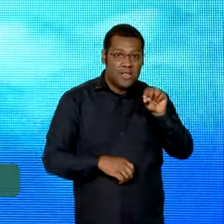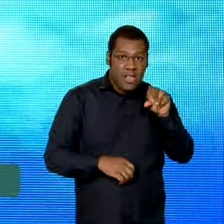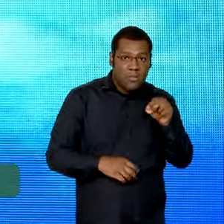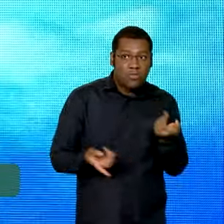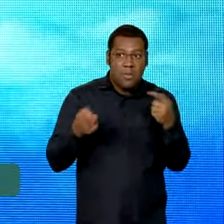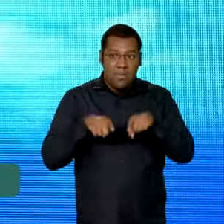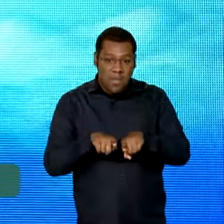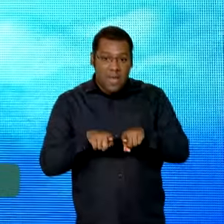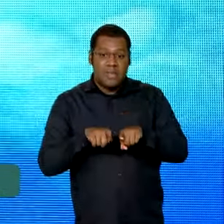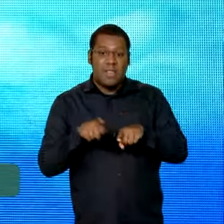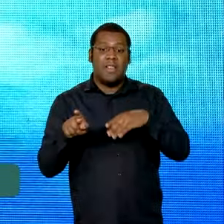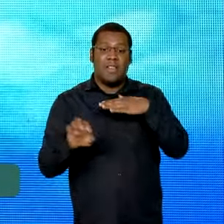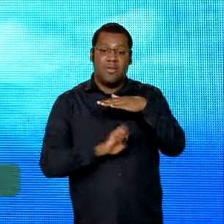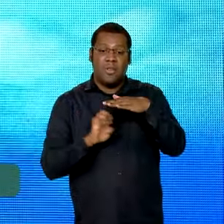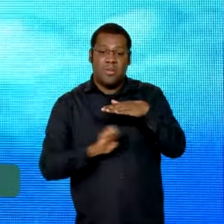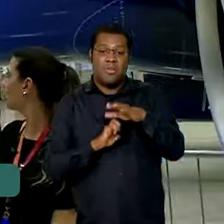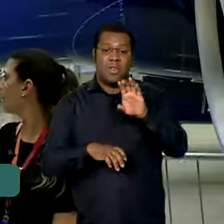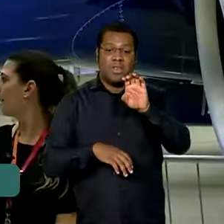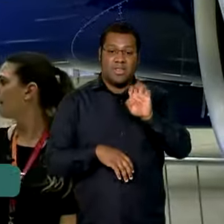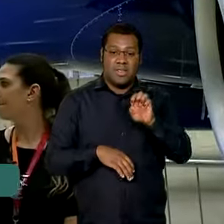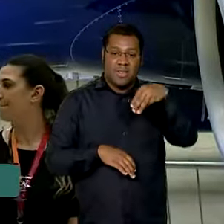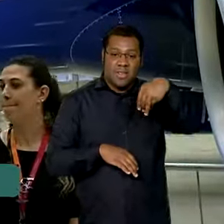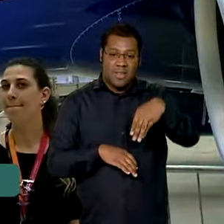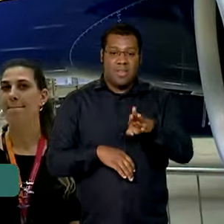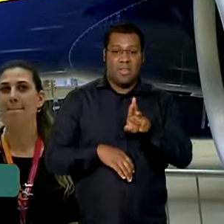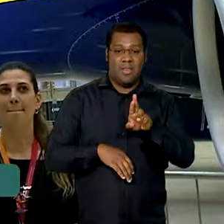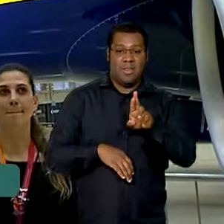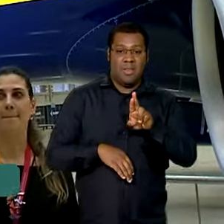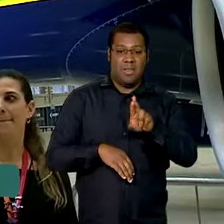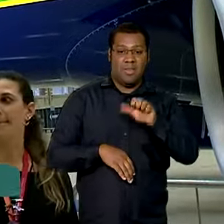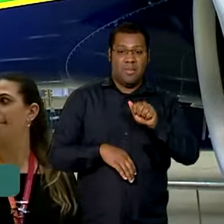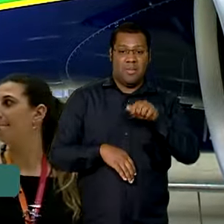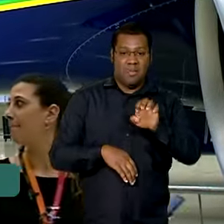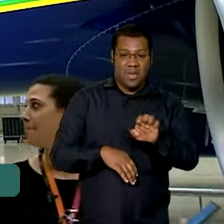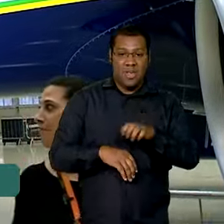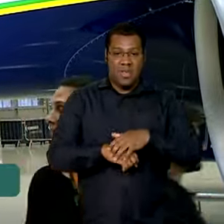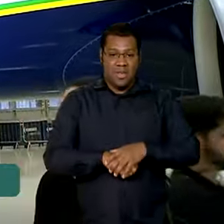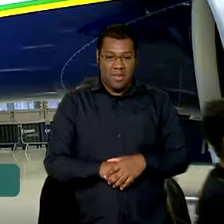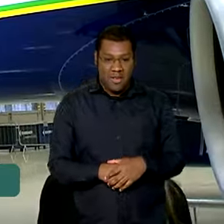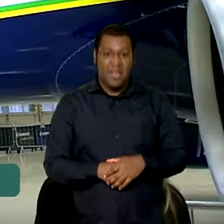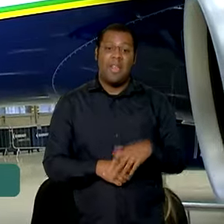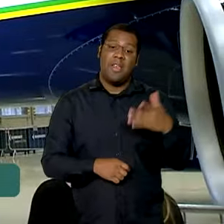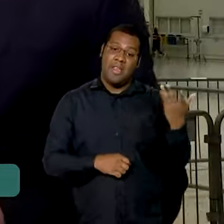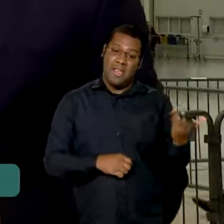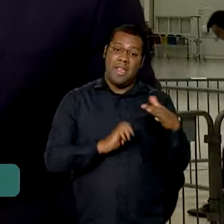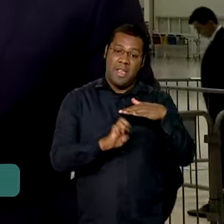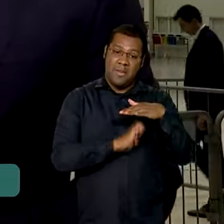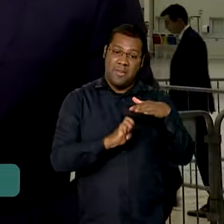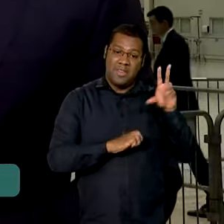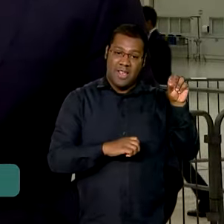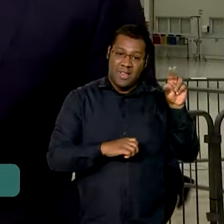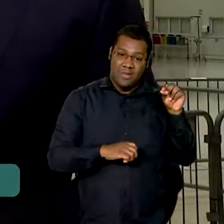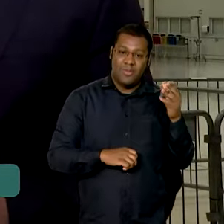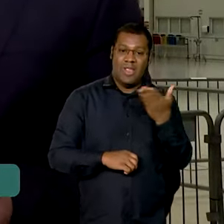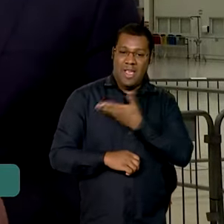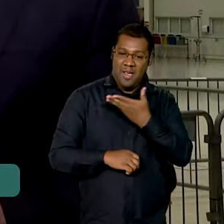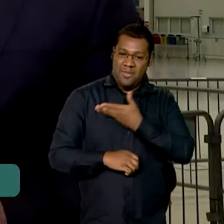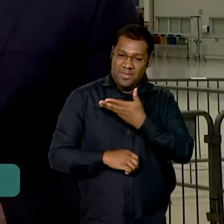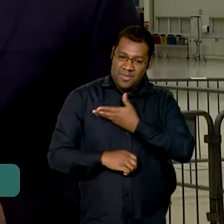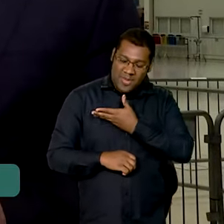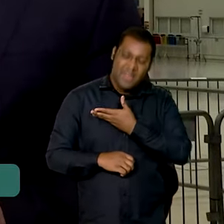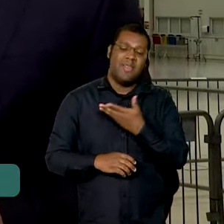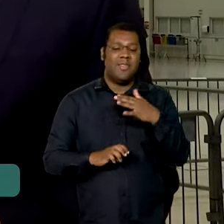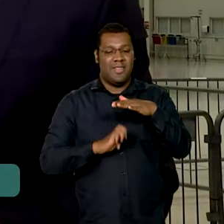importante que nós temos e nós temos uma amizade muito grande entre Azul e Embraer. A Embraer tem